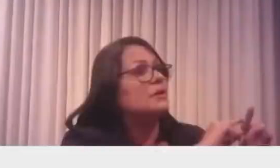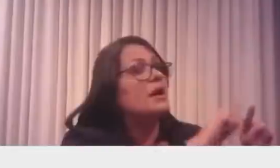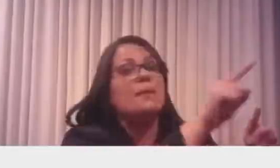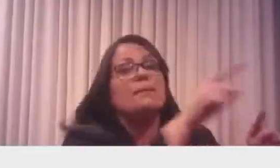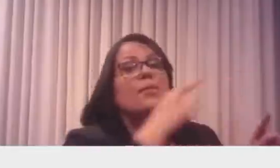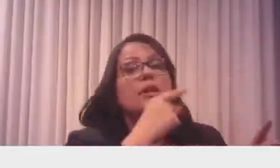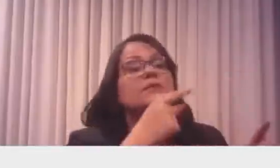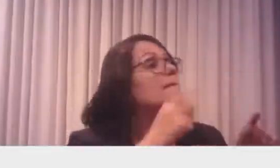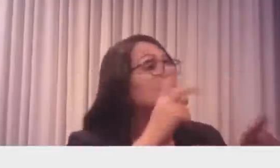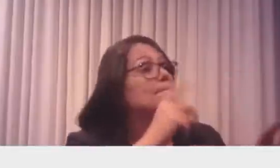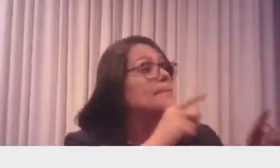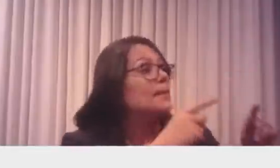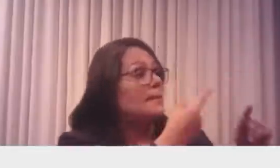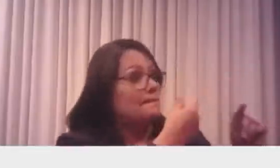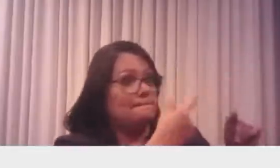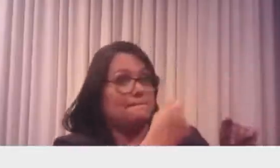preço